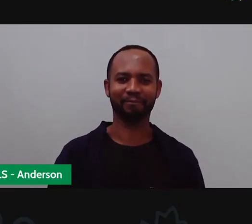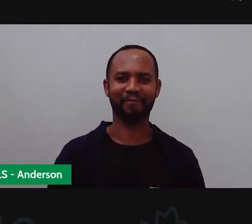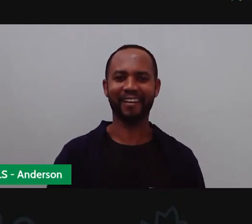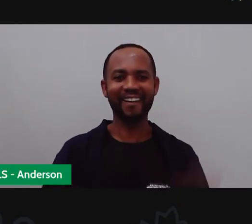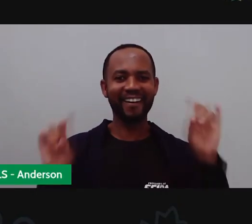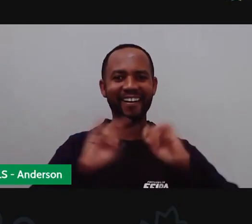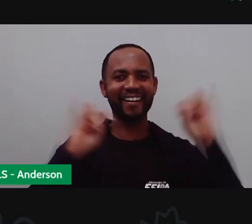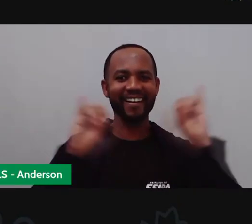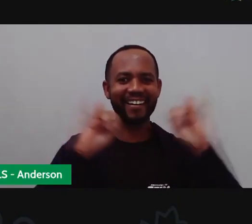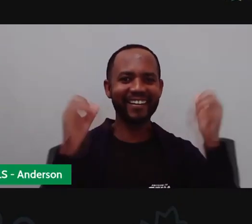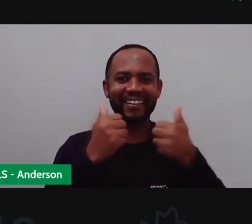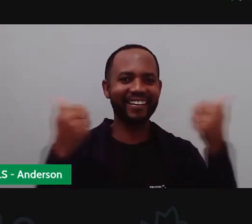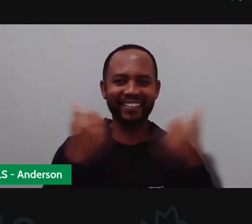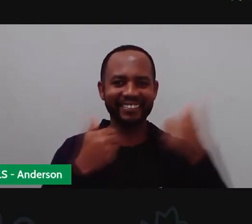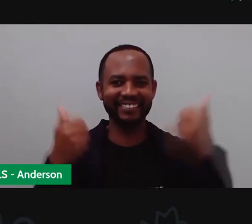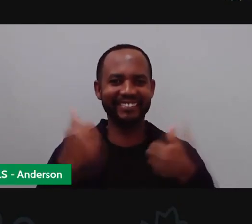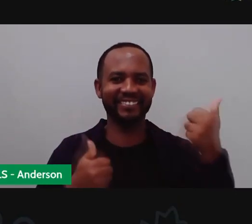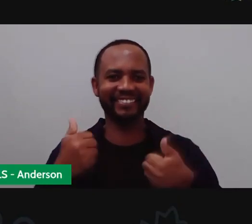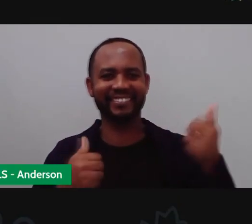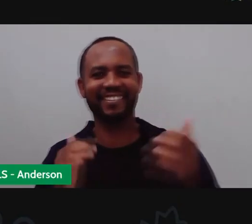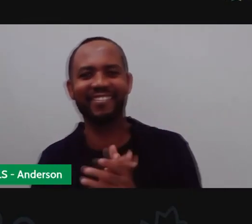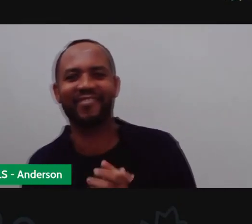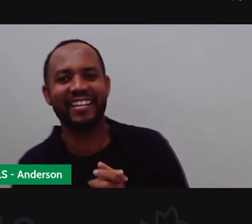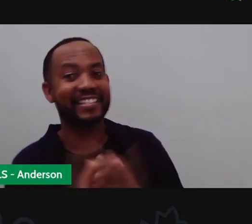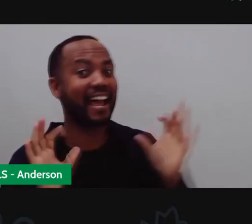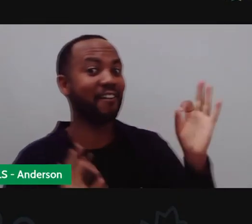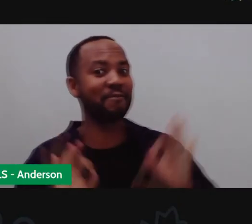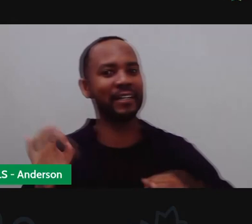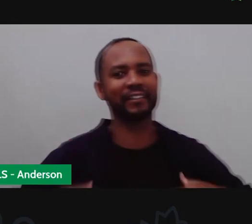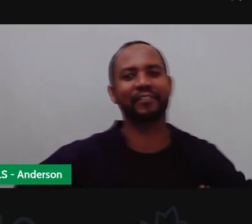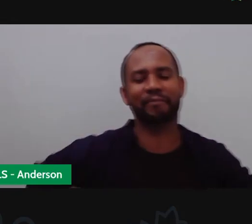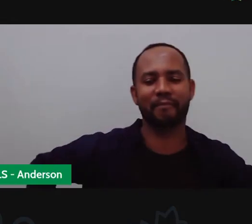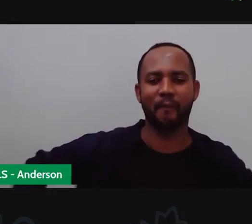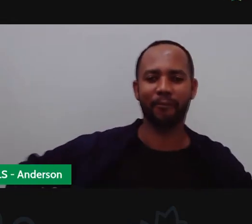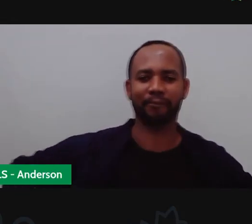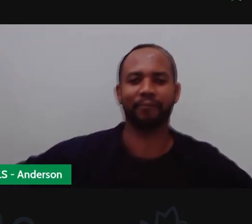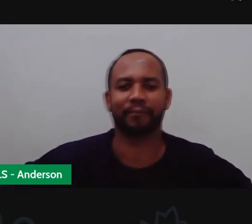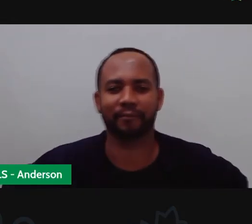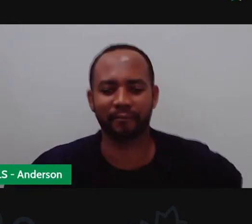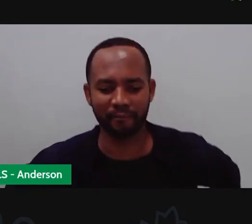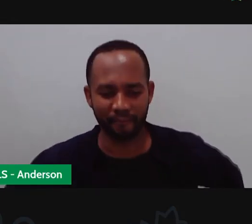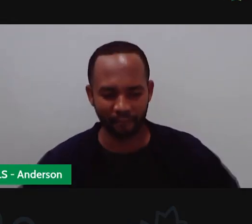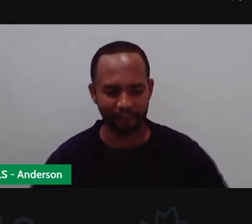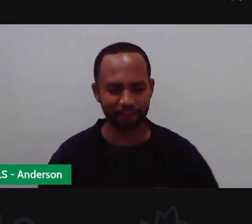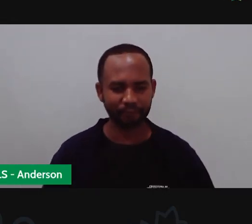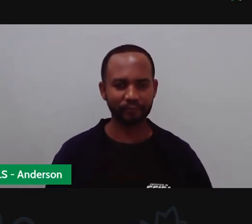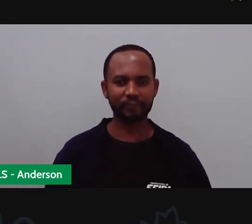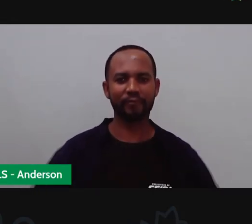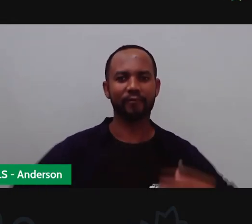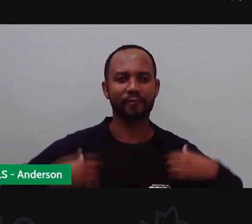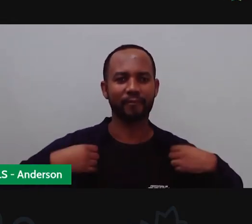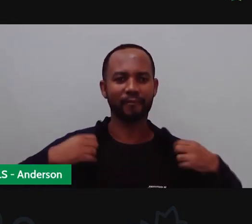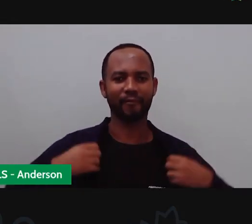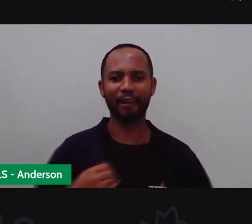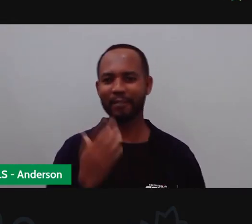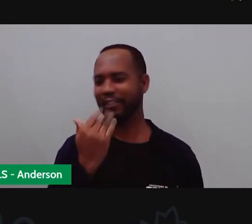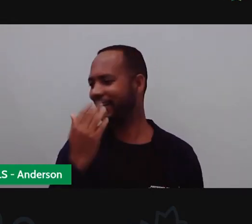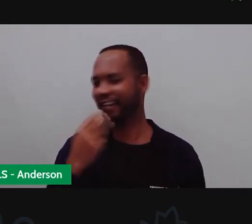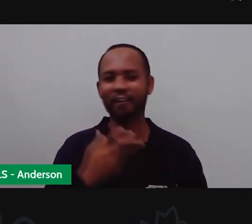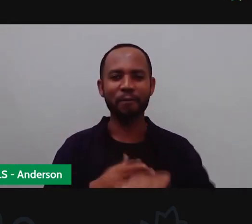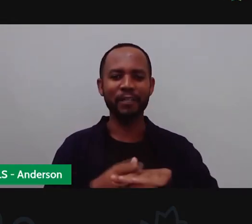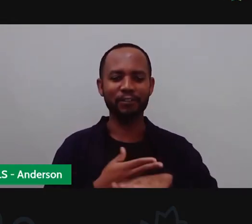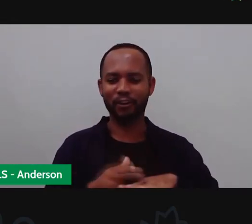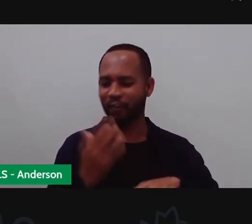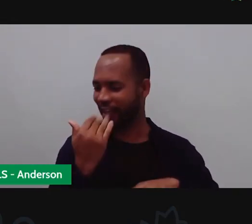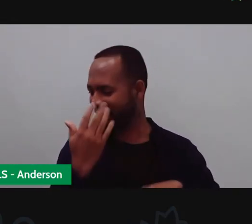Olá, meus amores! Pegaram o Anderson aí, né? Pois é, ele estava se arrumando para a nossa aula. E